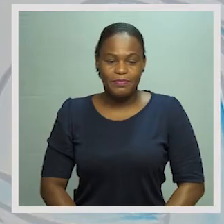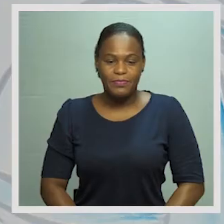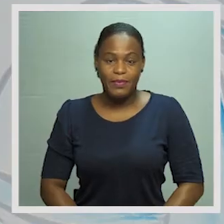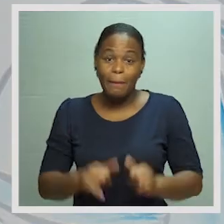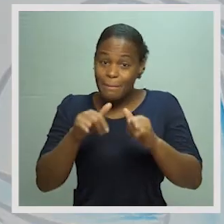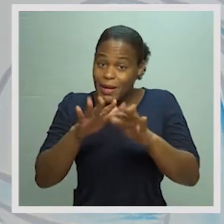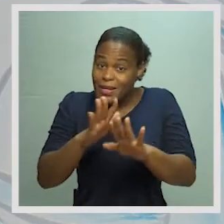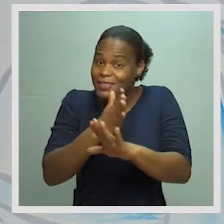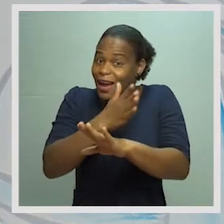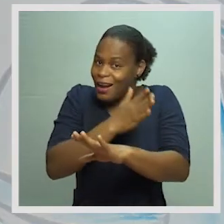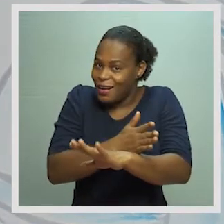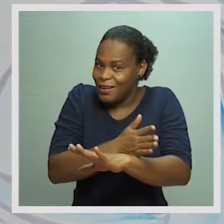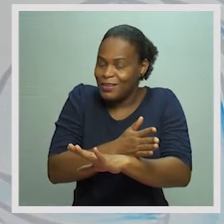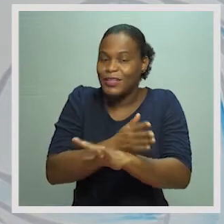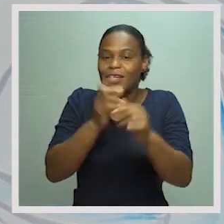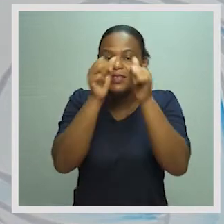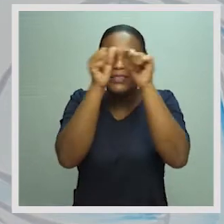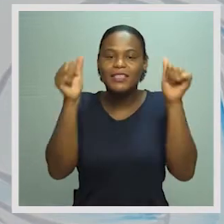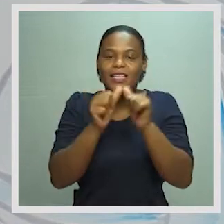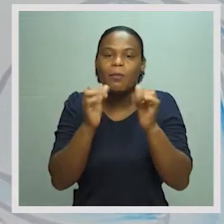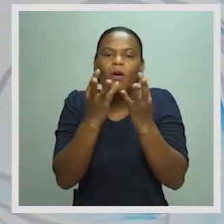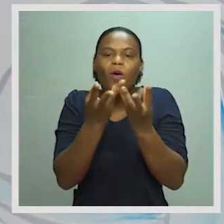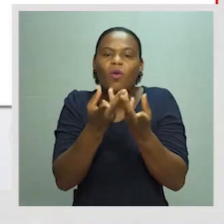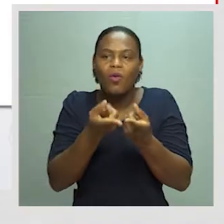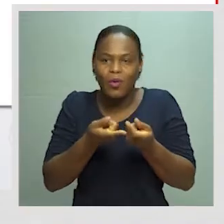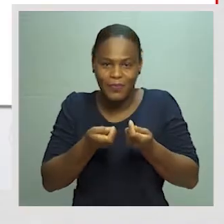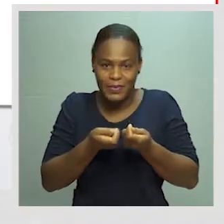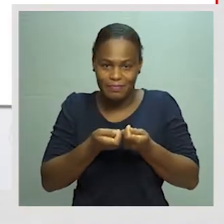Mas antes disso, sistemas de contas.